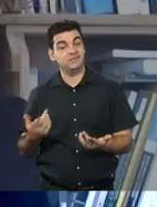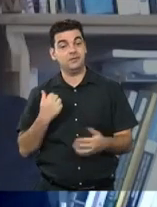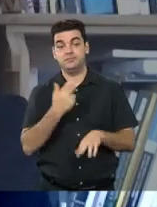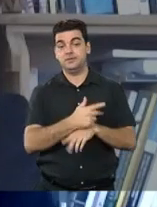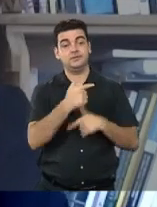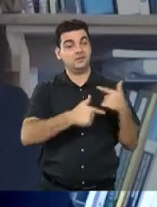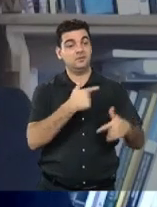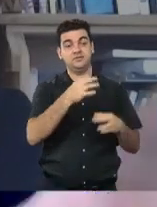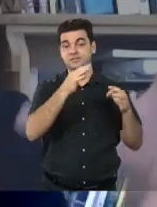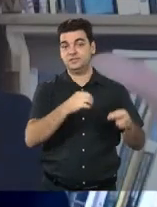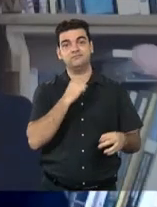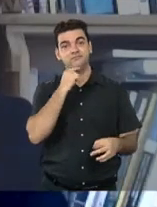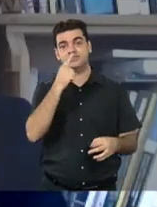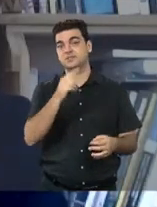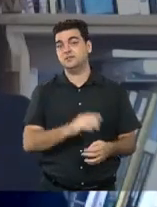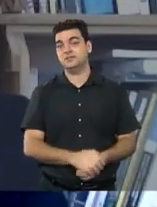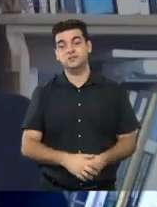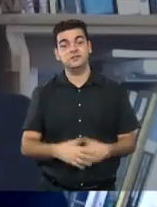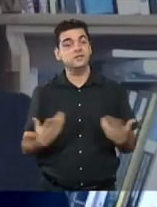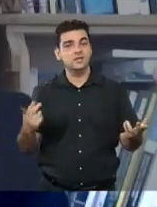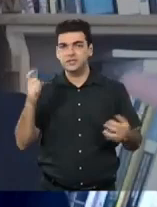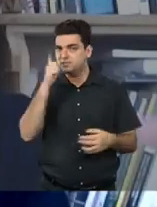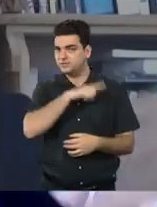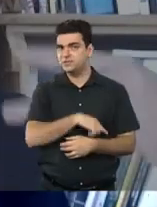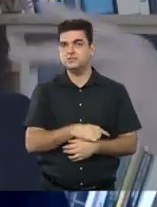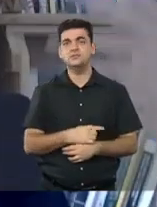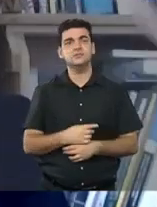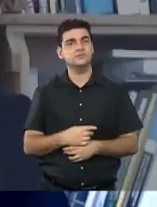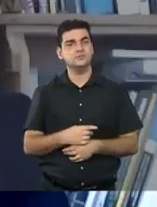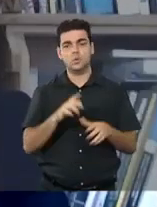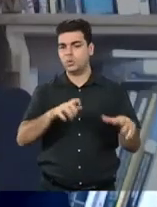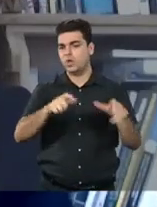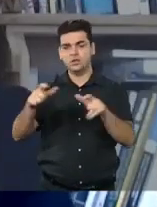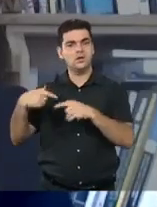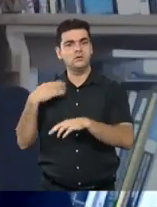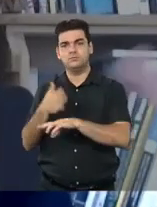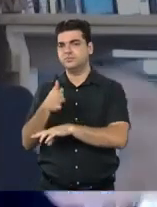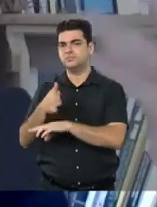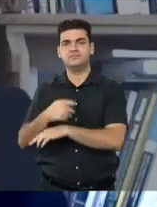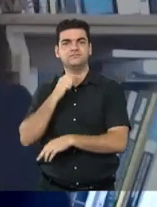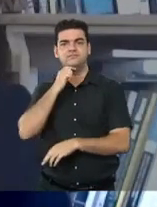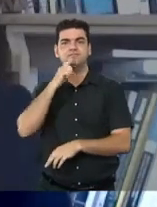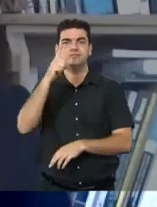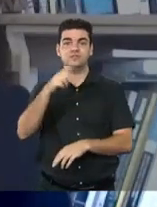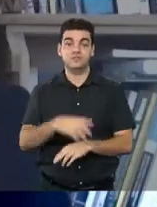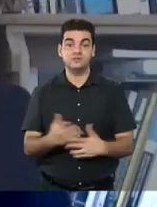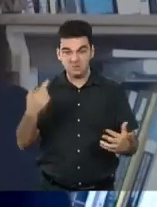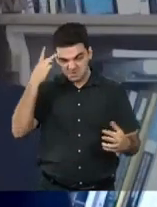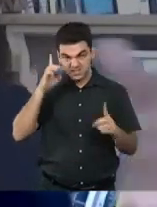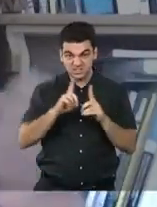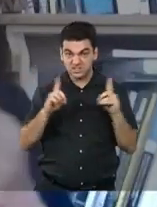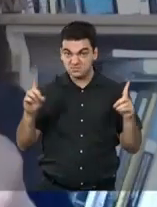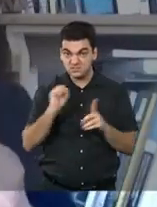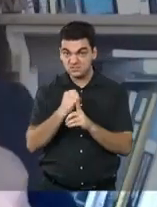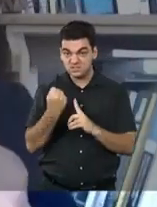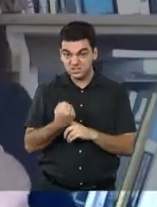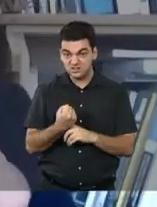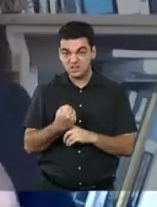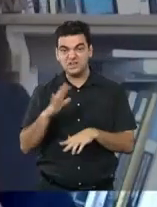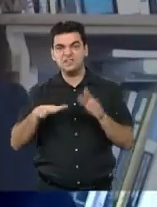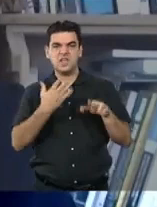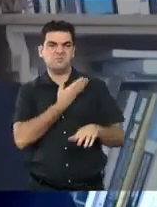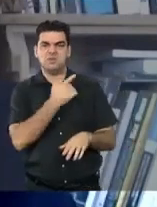trabalho. Então, nós somos expulsos de todos os espaços. Então, o isolamento social, o distanciamento social, de não ter